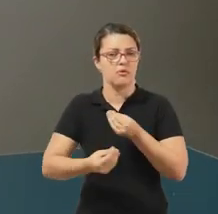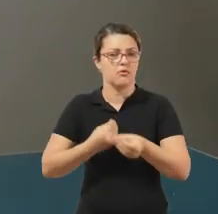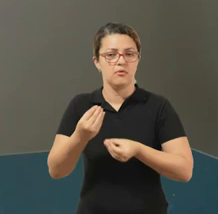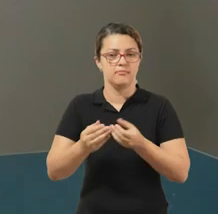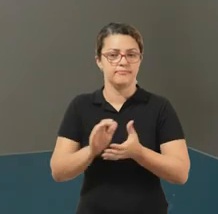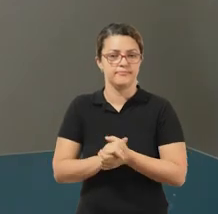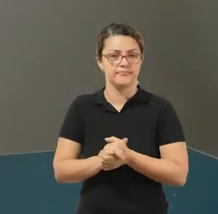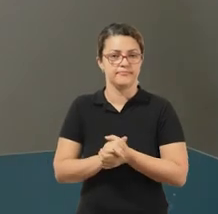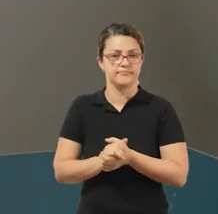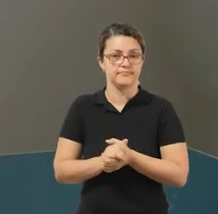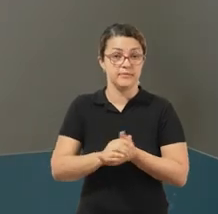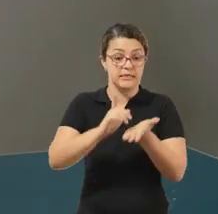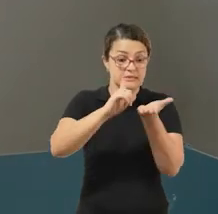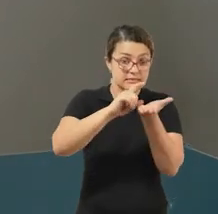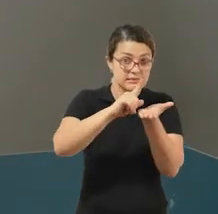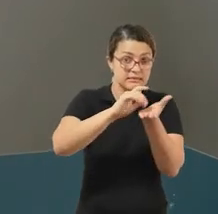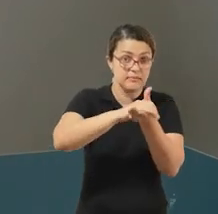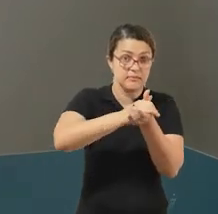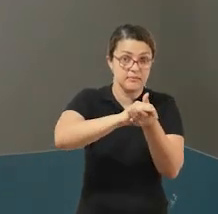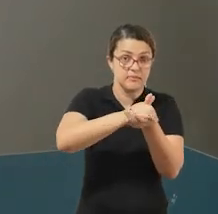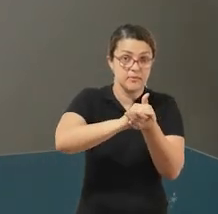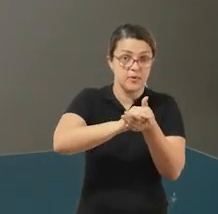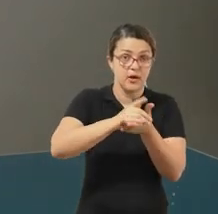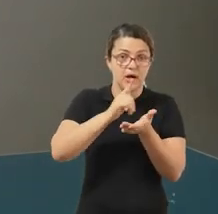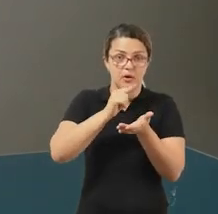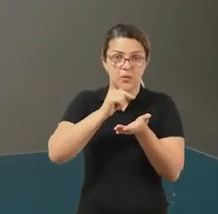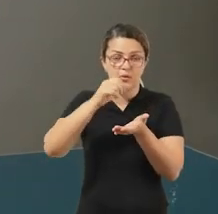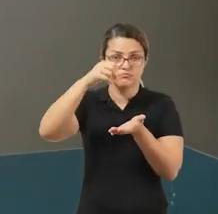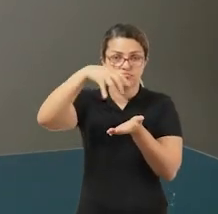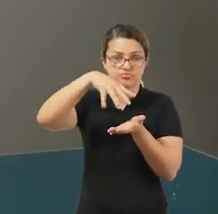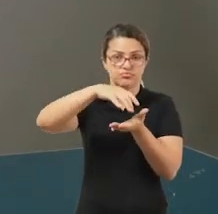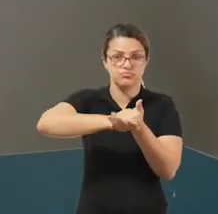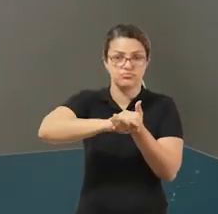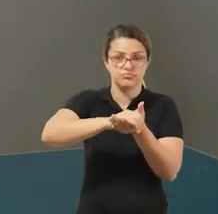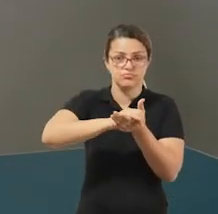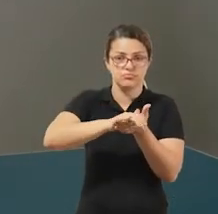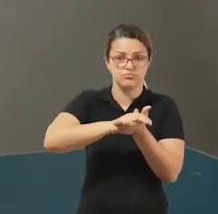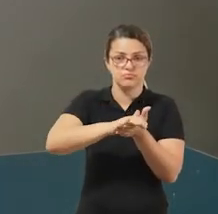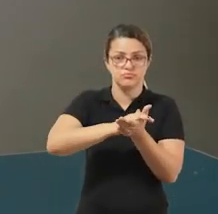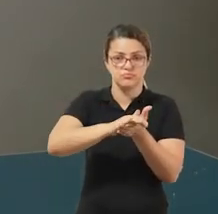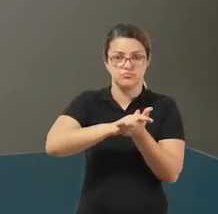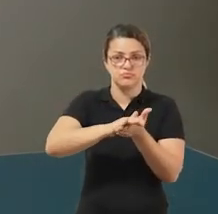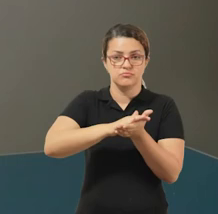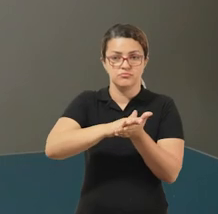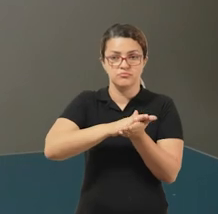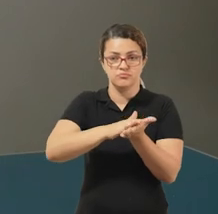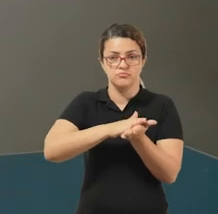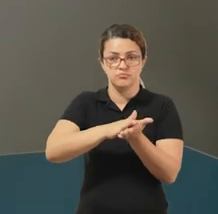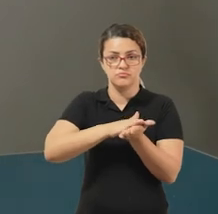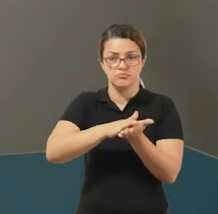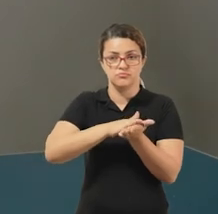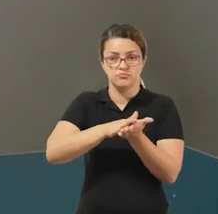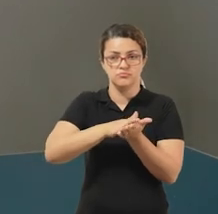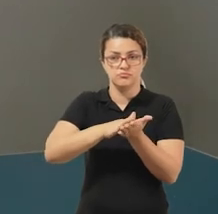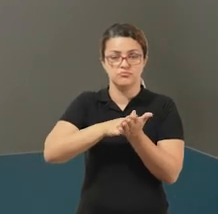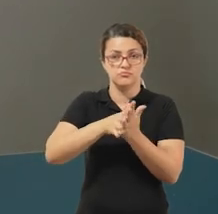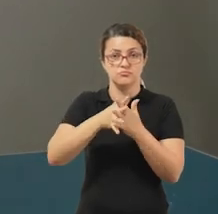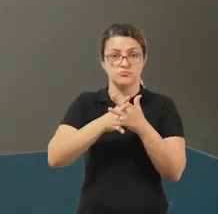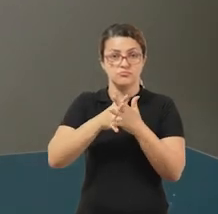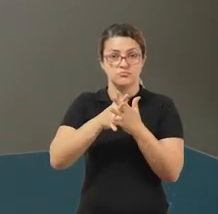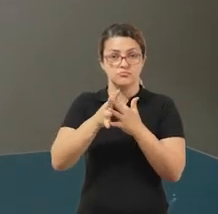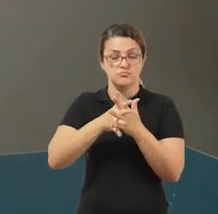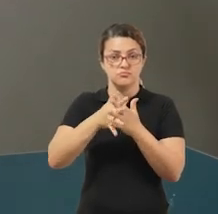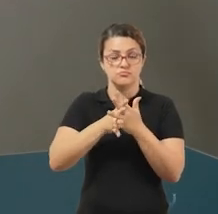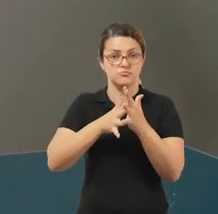água e sabão é o que a gente precisa para poder higienizar as mãos. Esfregue as palmas, na sequência esfregue entre os